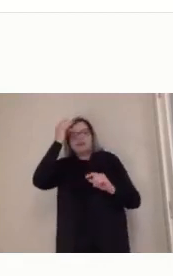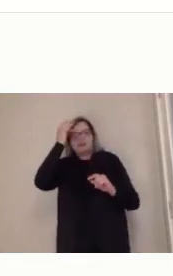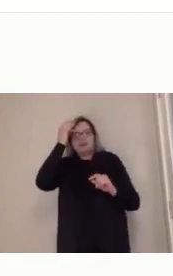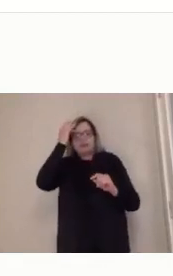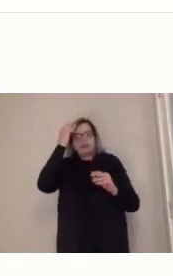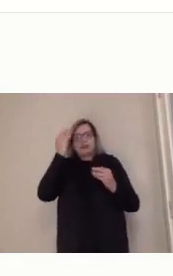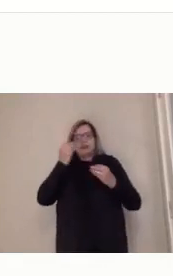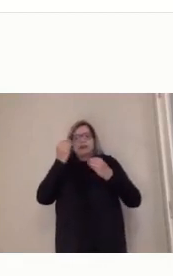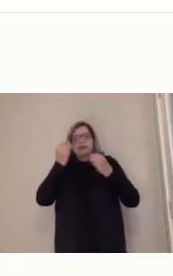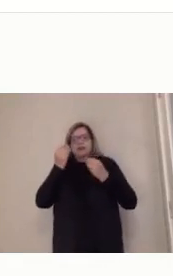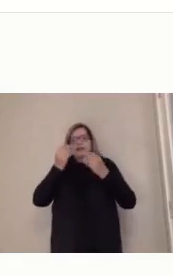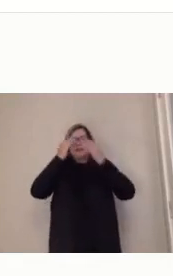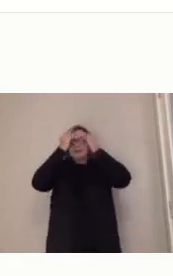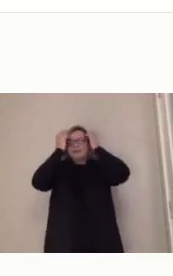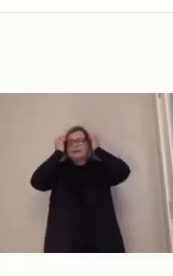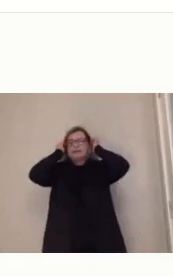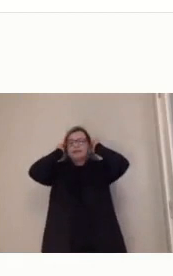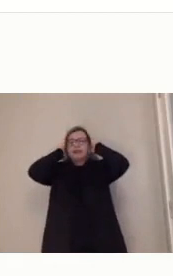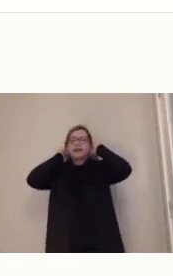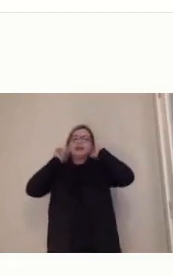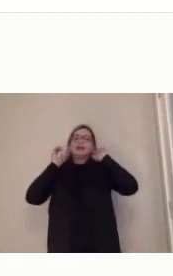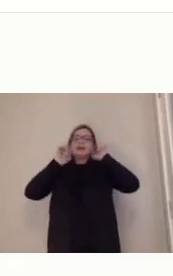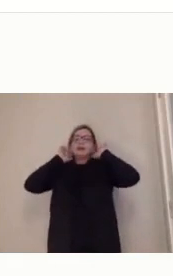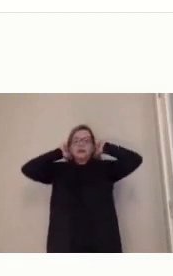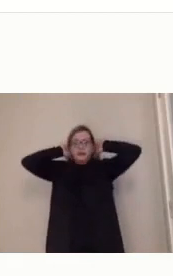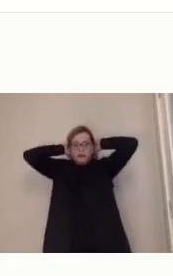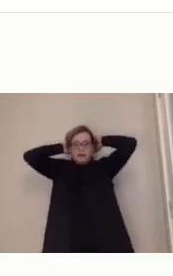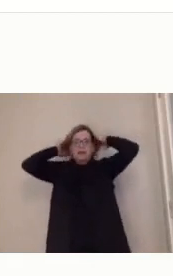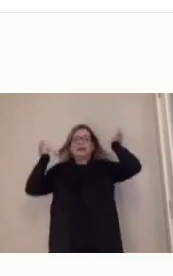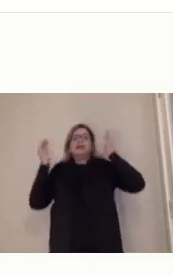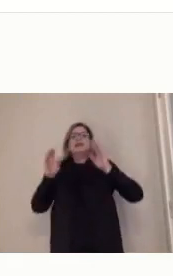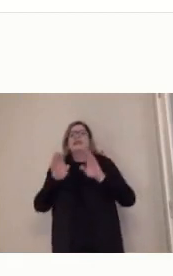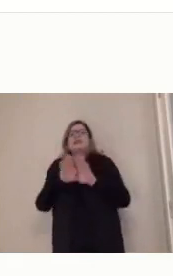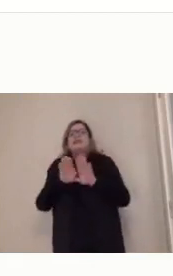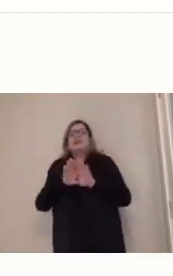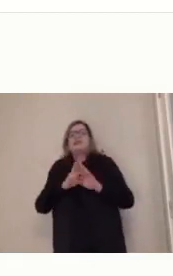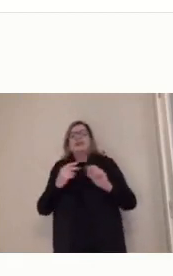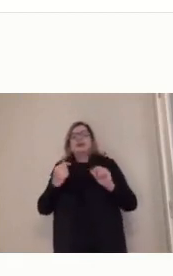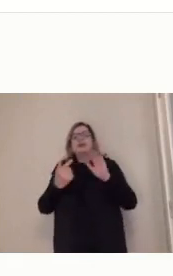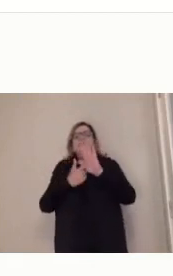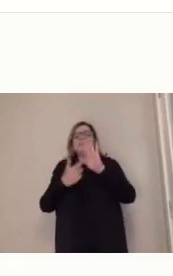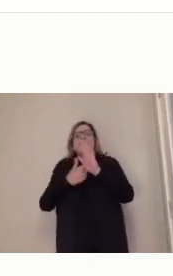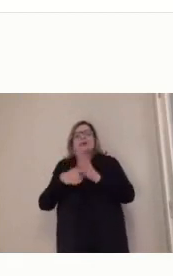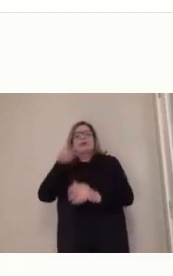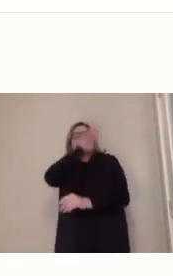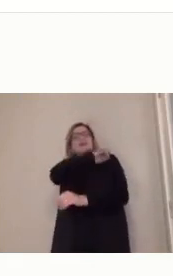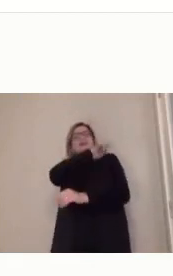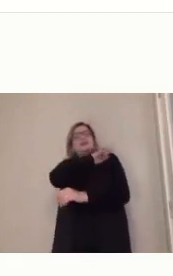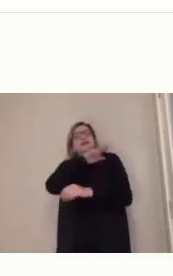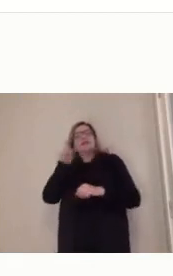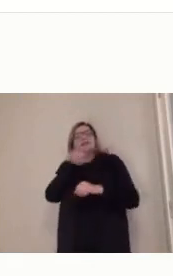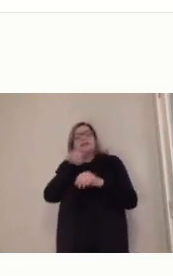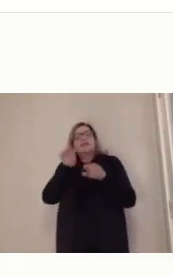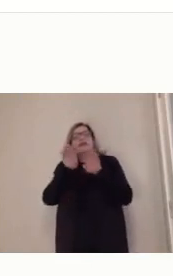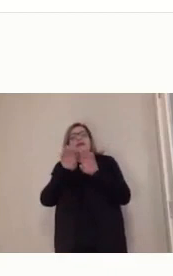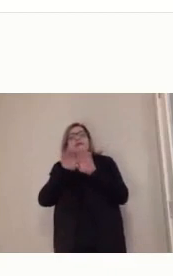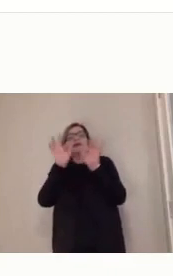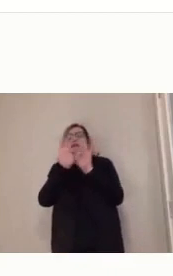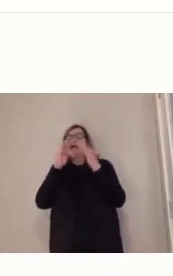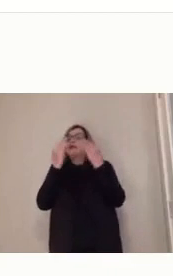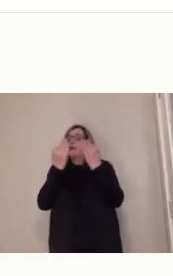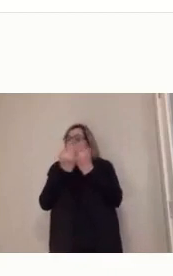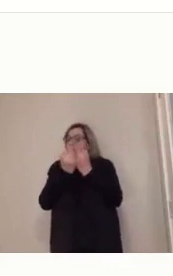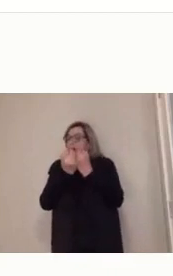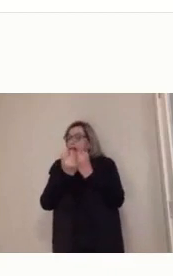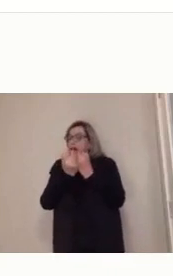Então, reforça ainda mais o papel do professor, dos pais, no sentido de orientar para o uso da própria